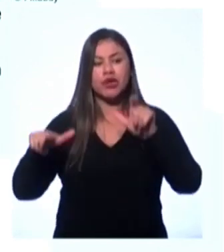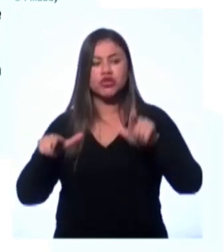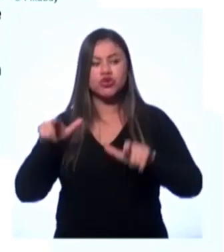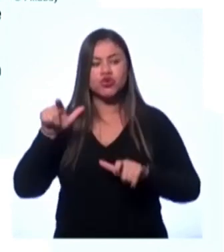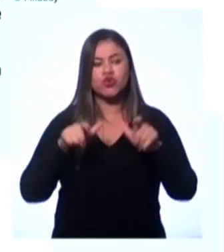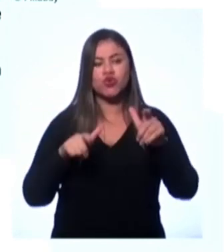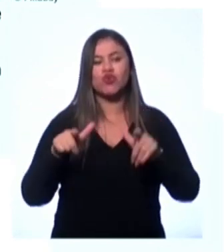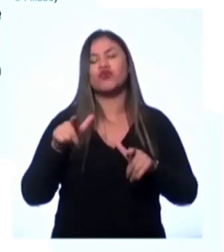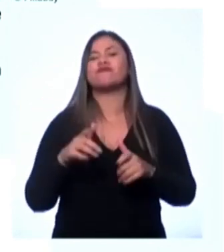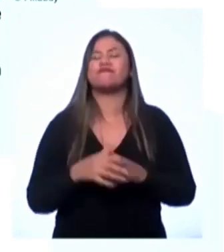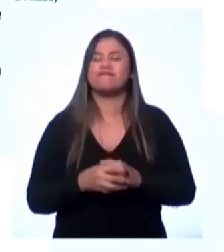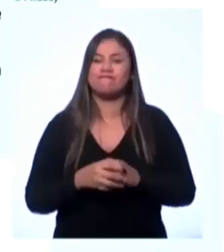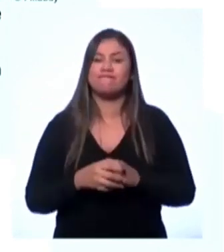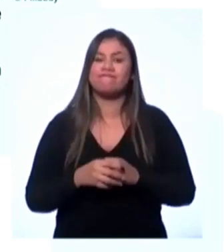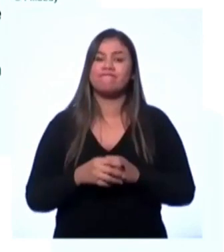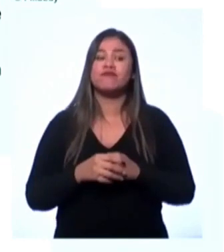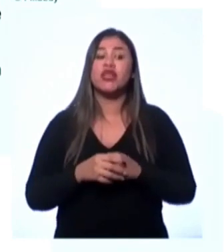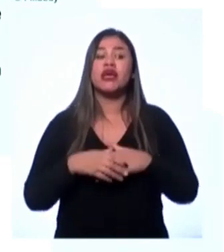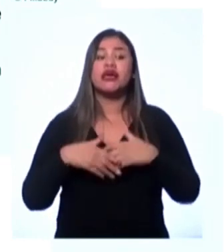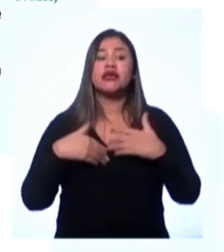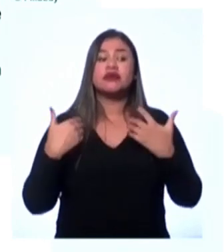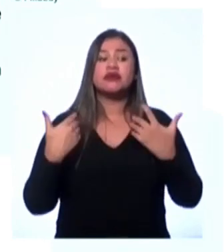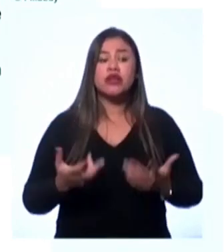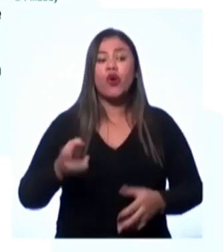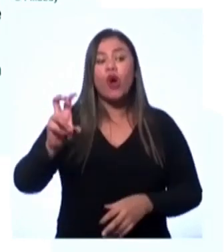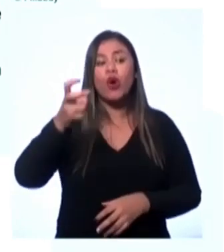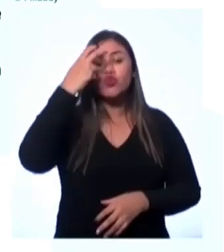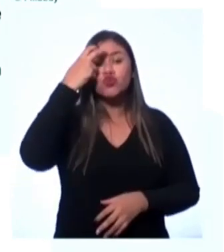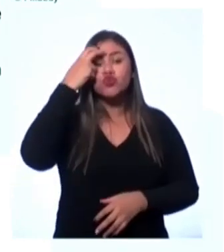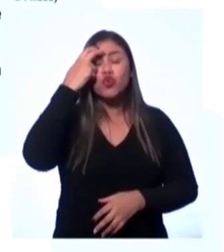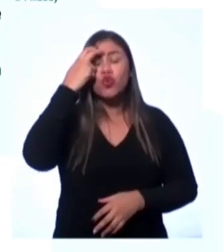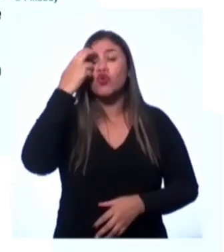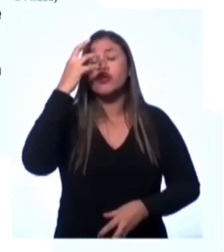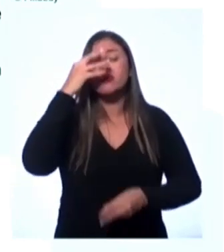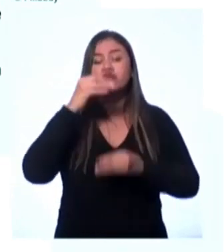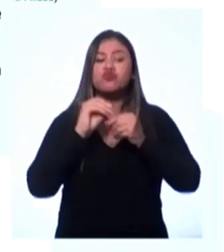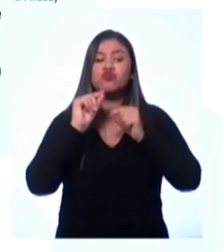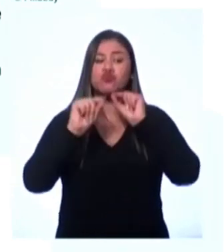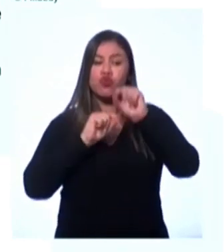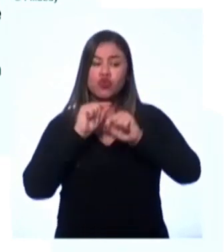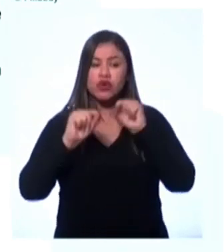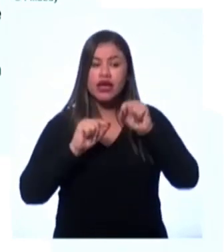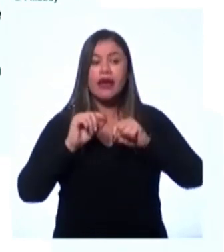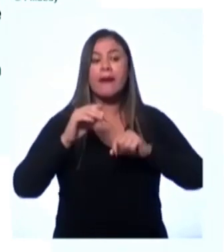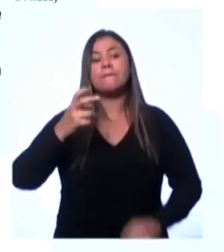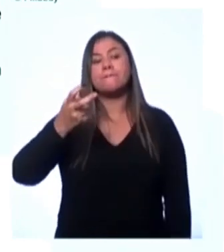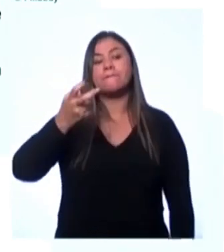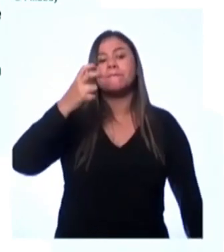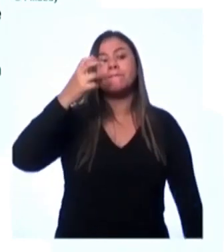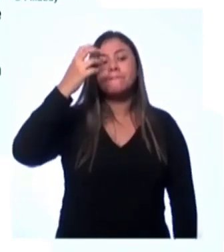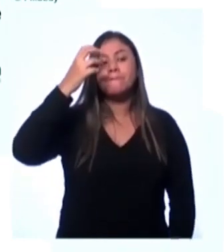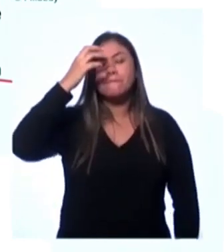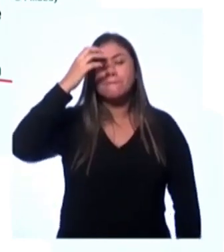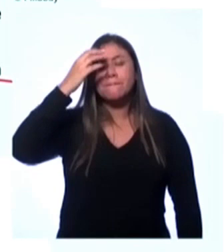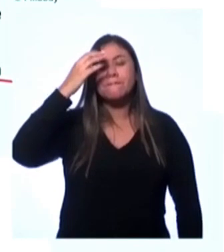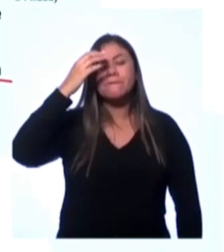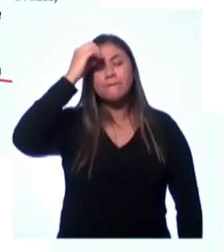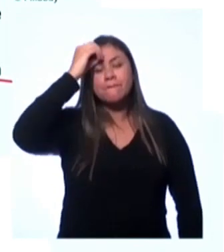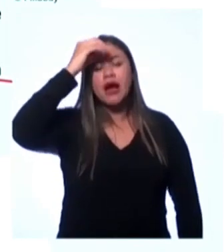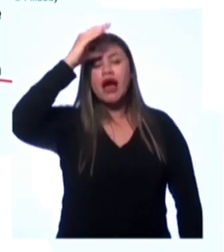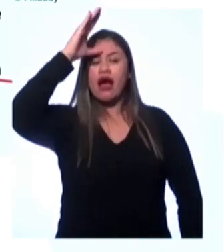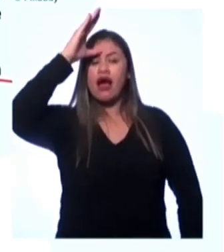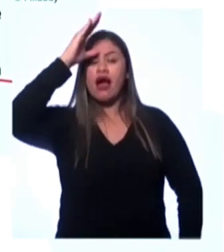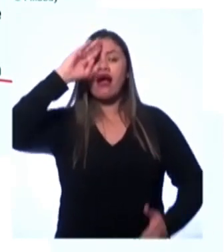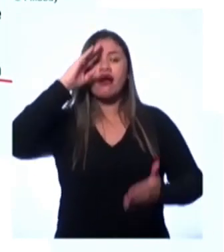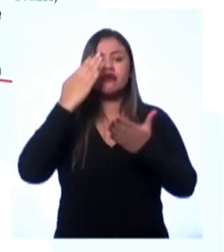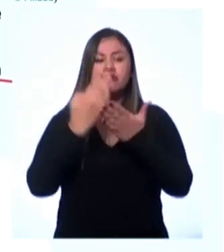interação recíproca. Portanto, a cultura é determinada pelo conjunto de saberes, crenças e modos de fazer de